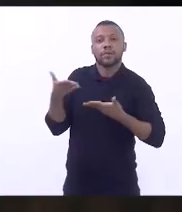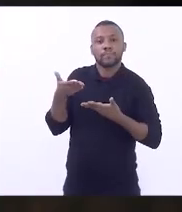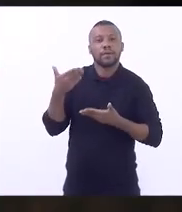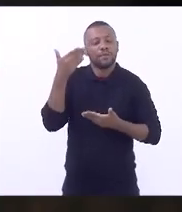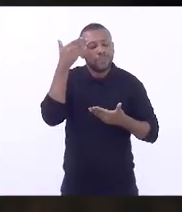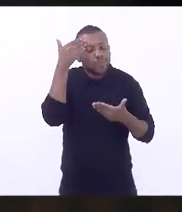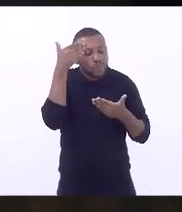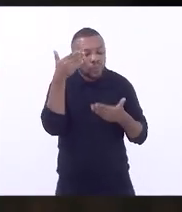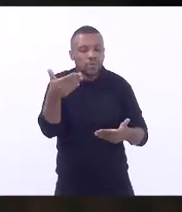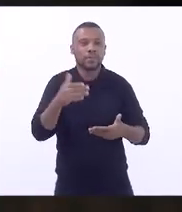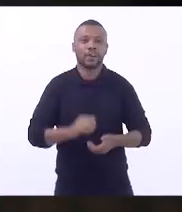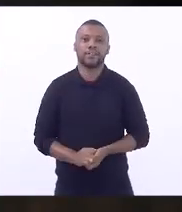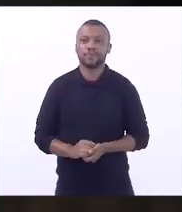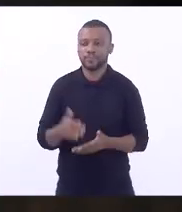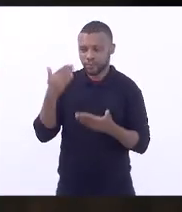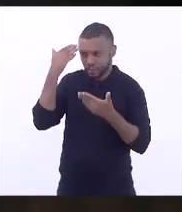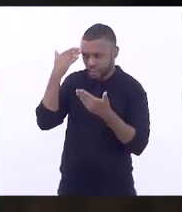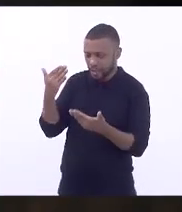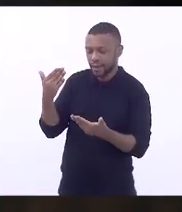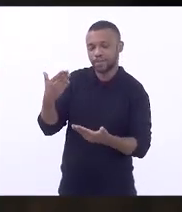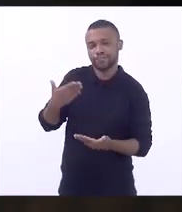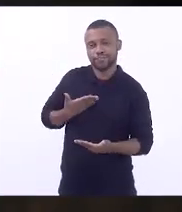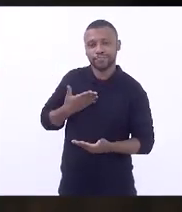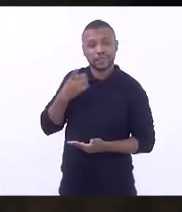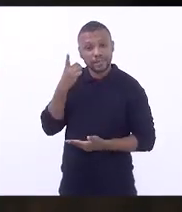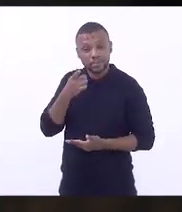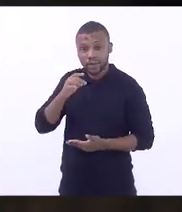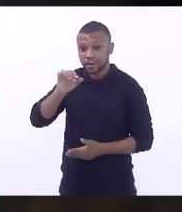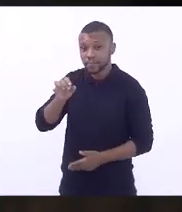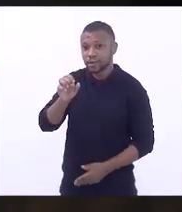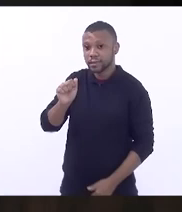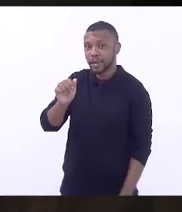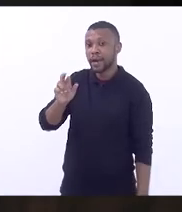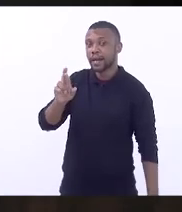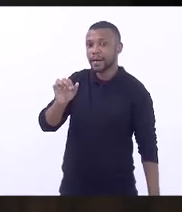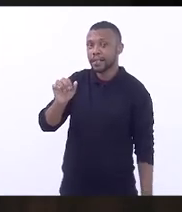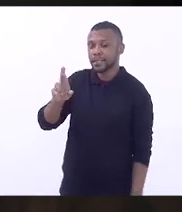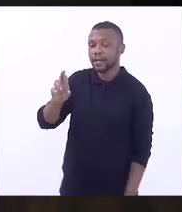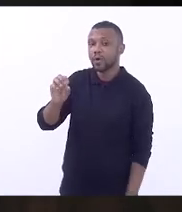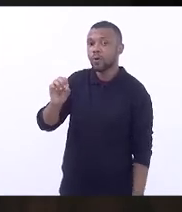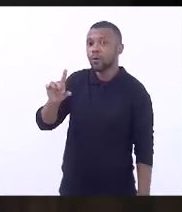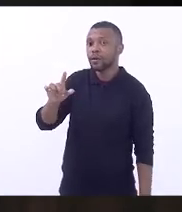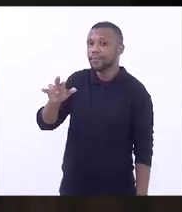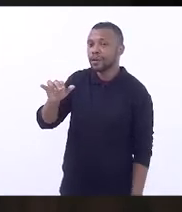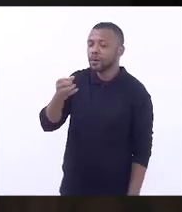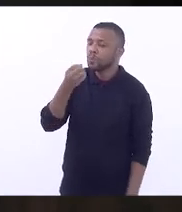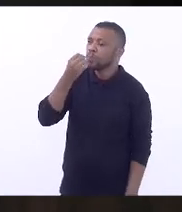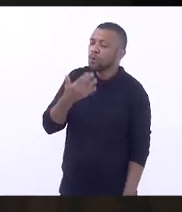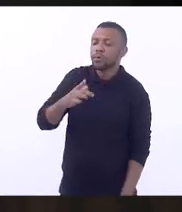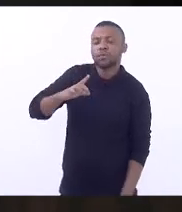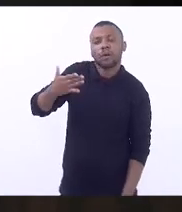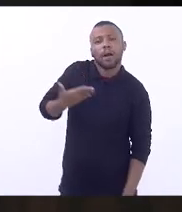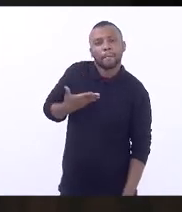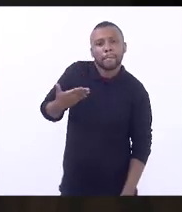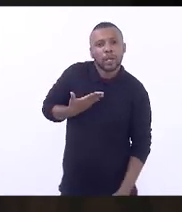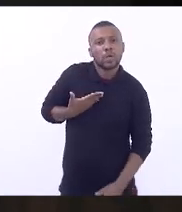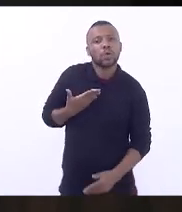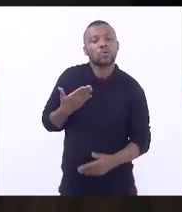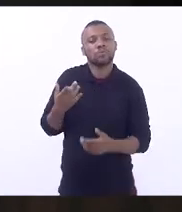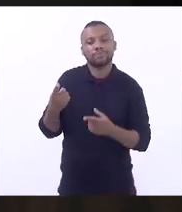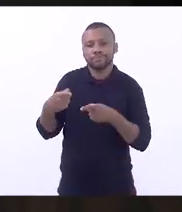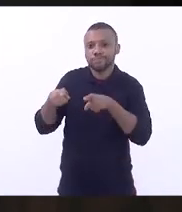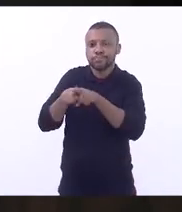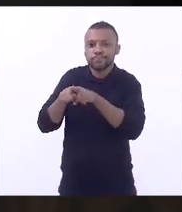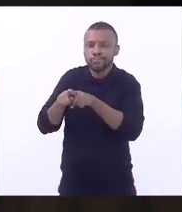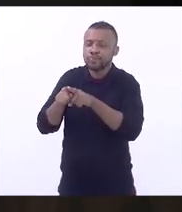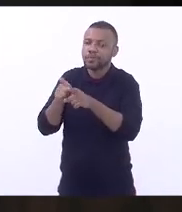Obrigada, querido Jair Oliveira. Muito bom tê-lo como colega, companheiro. Leve meu abraço